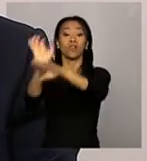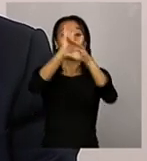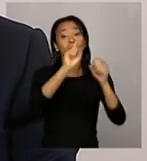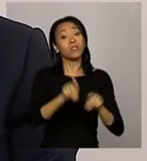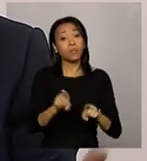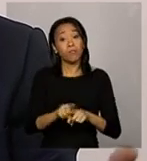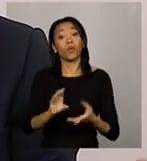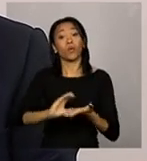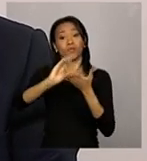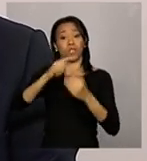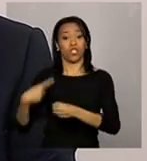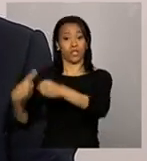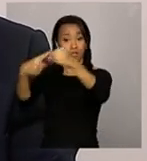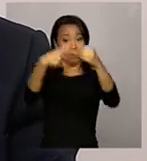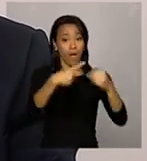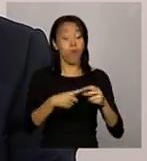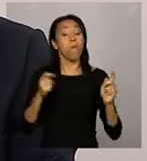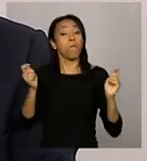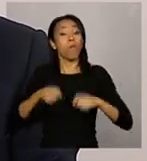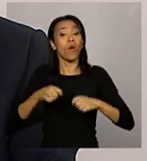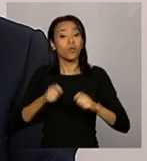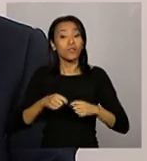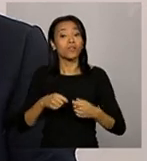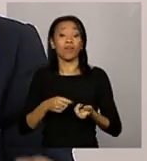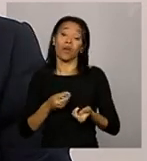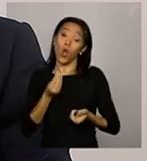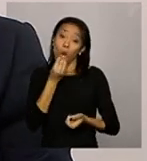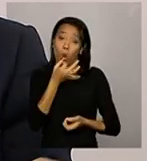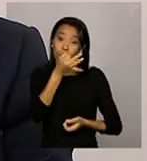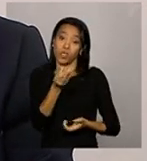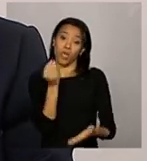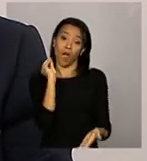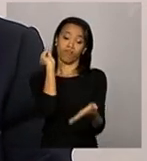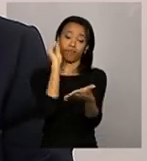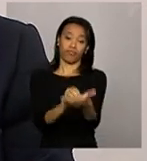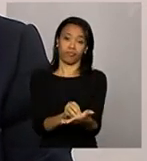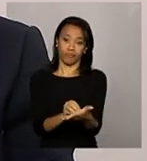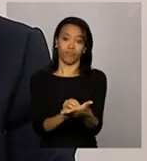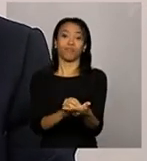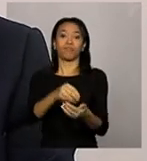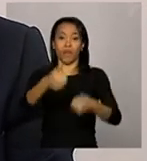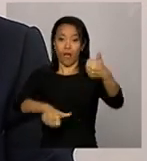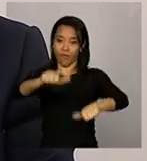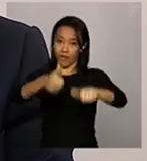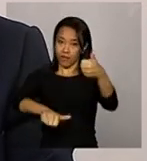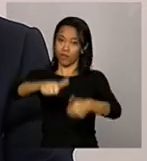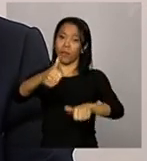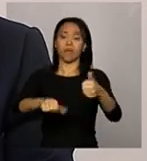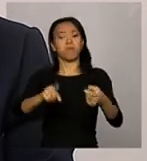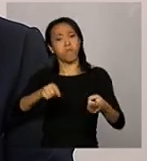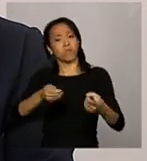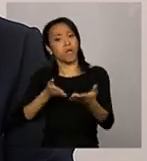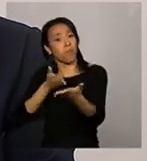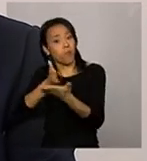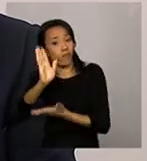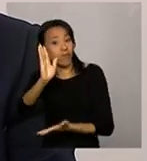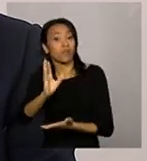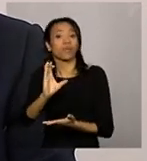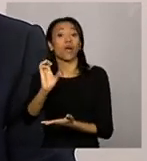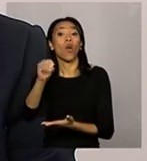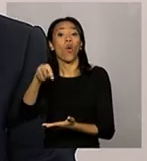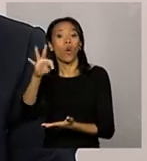façam, emitam o seu parecer e lancem esse parecer, que pode ser pela aprovação total de contas,